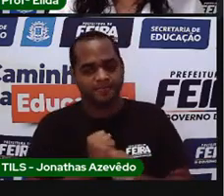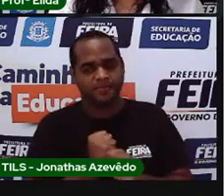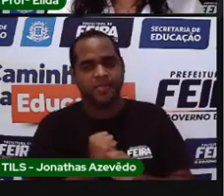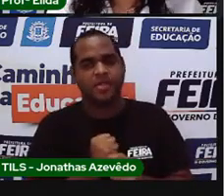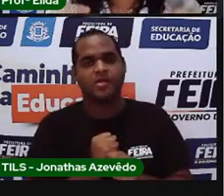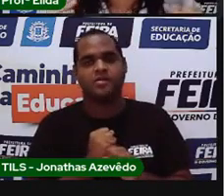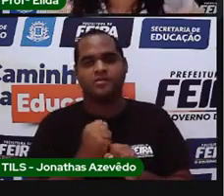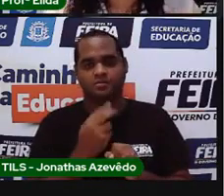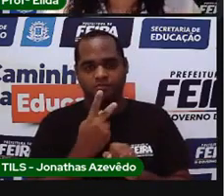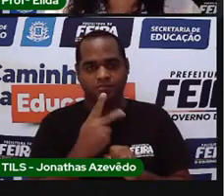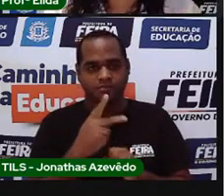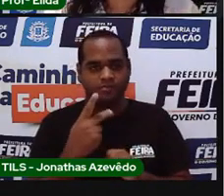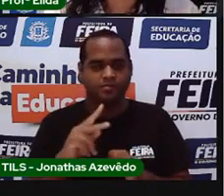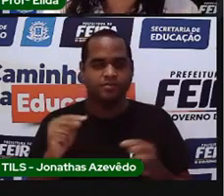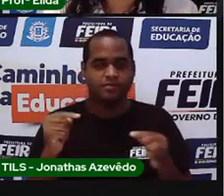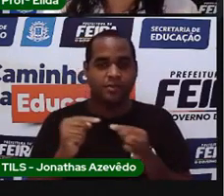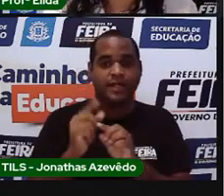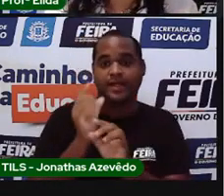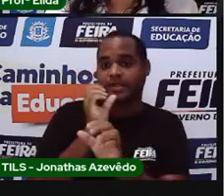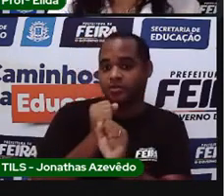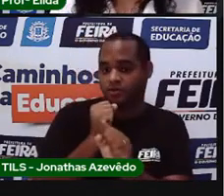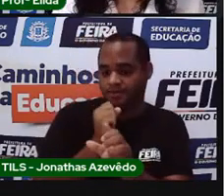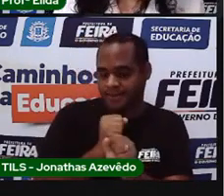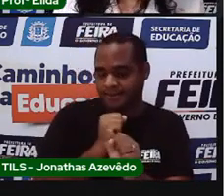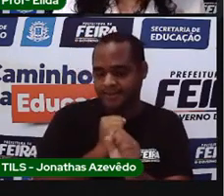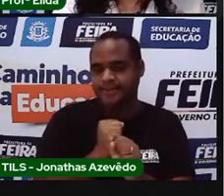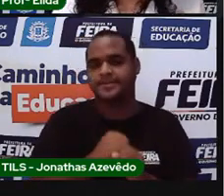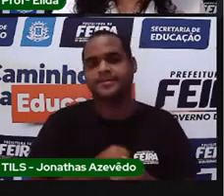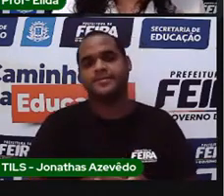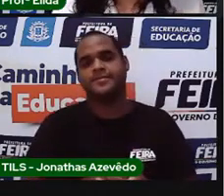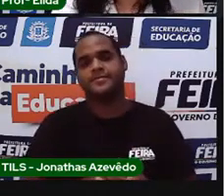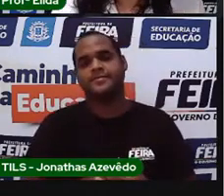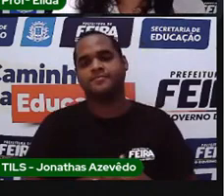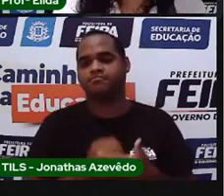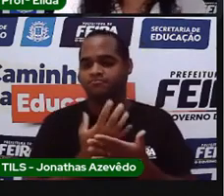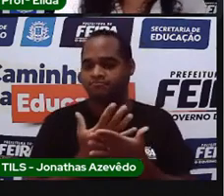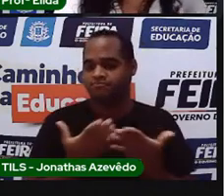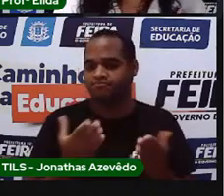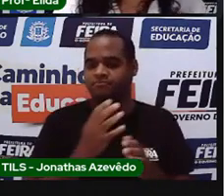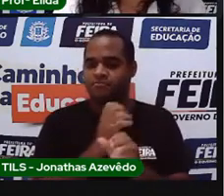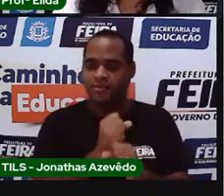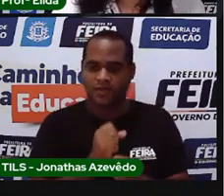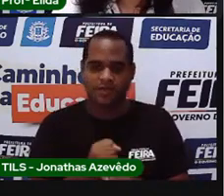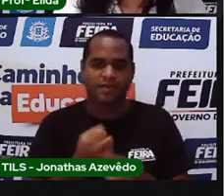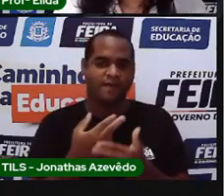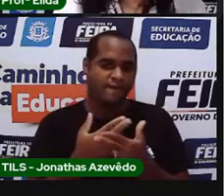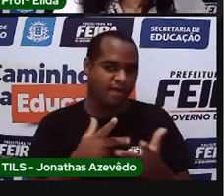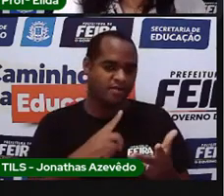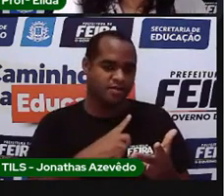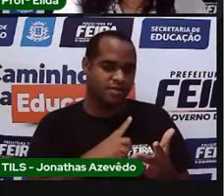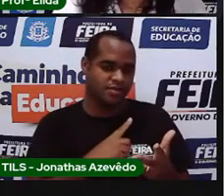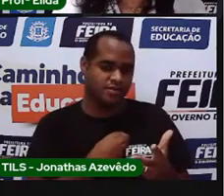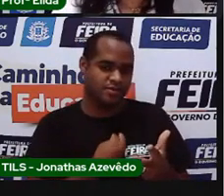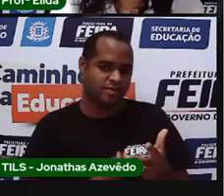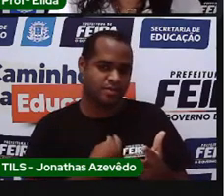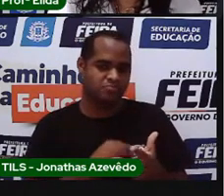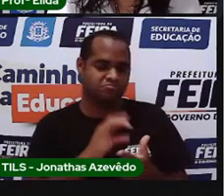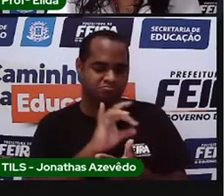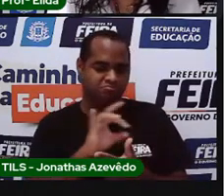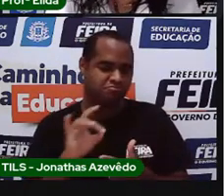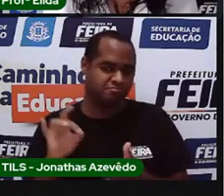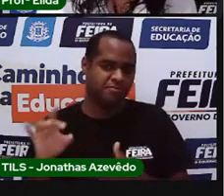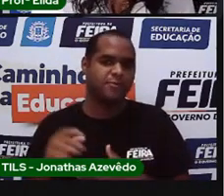ele me diz a quantidade das coisas, dos elementos e dos objetos.